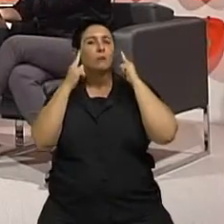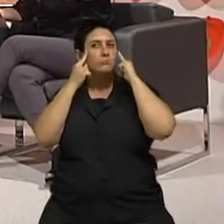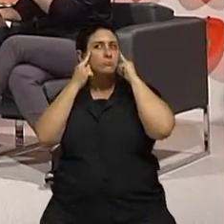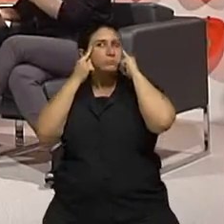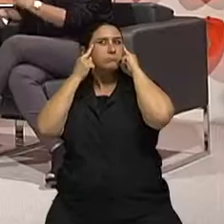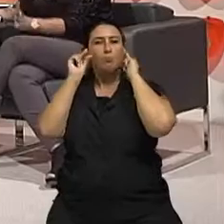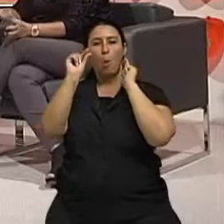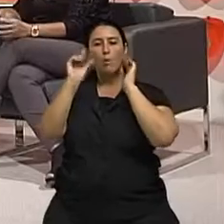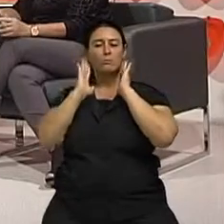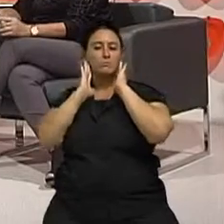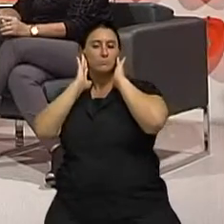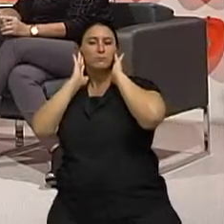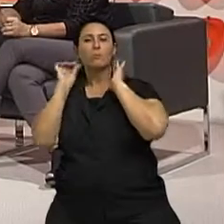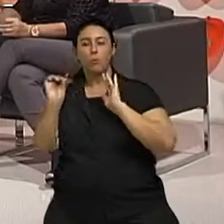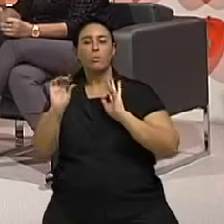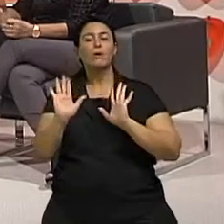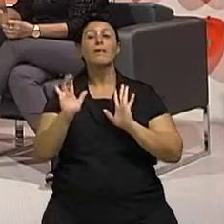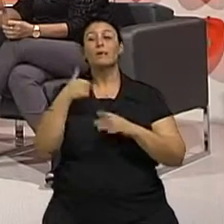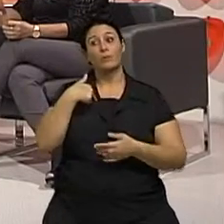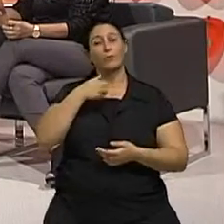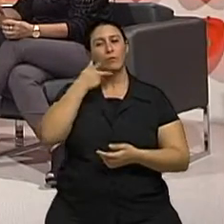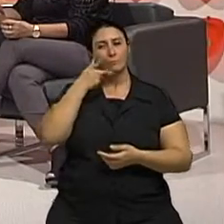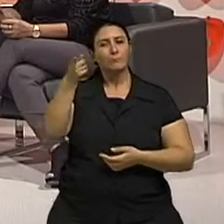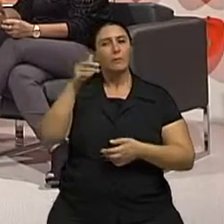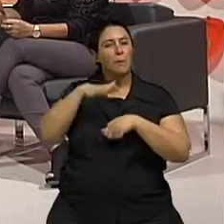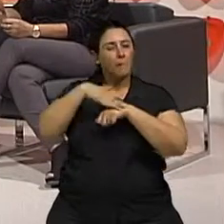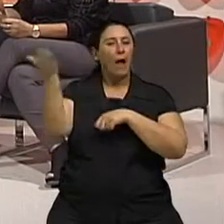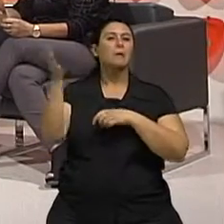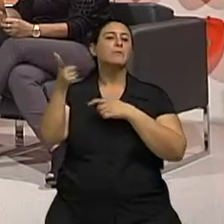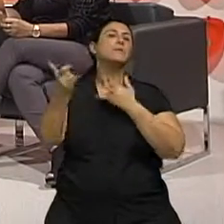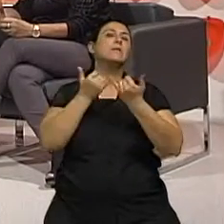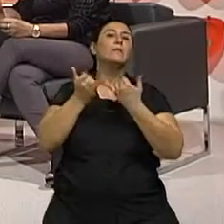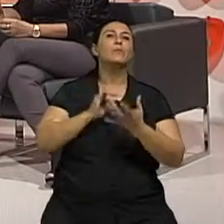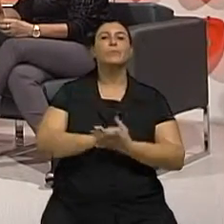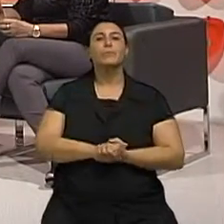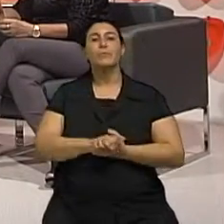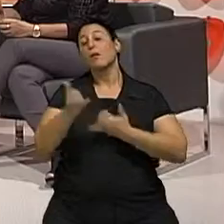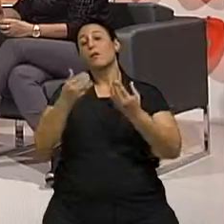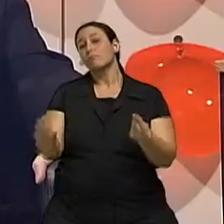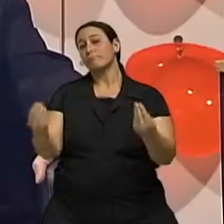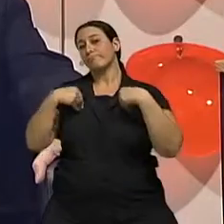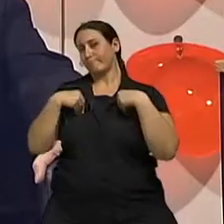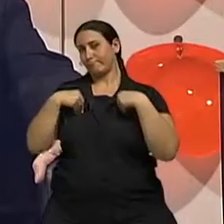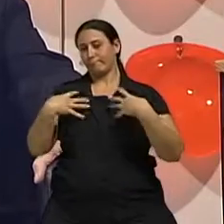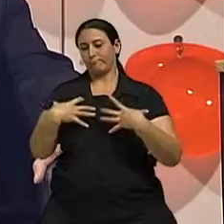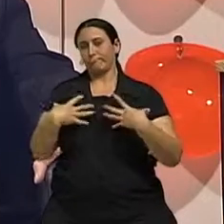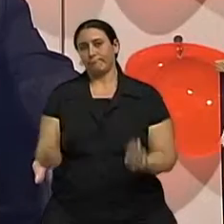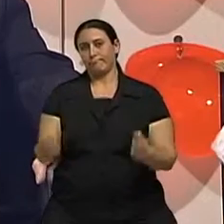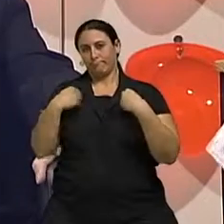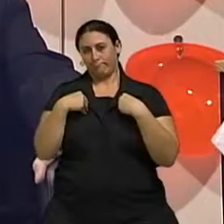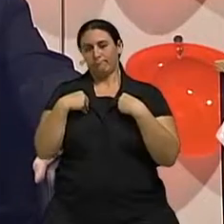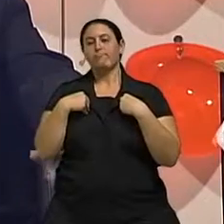deixar... É, mas eu quero falar de coisas assim mais ainda, mais, tipo prótese silicone. Ah, perfeito,